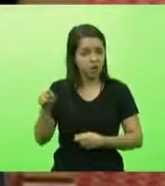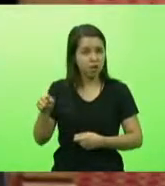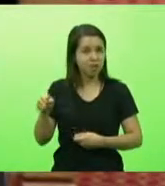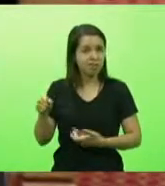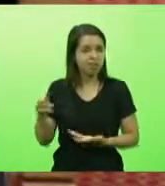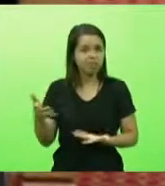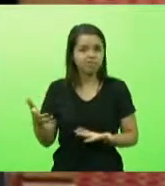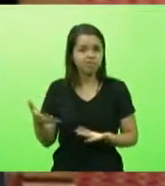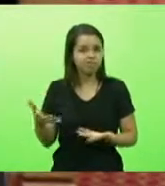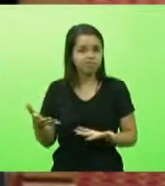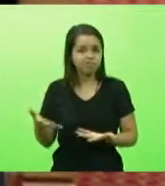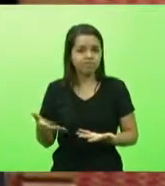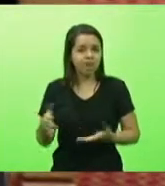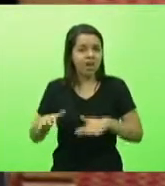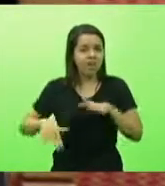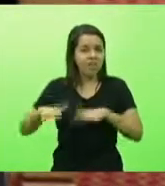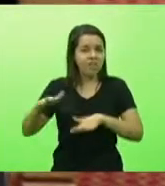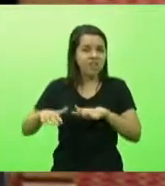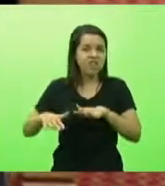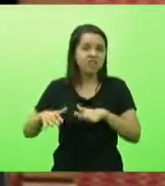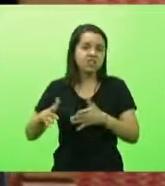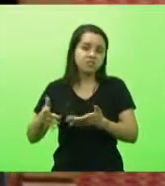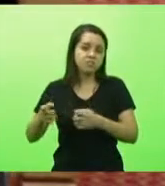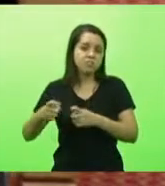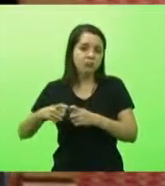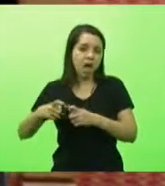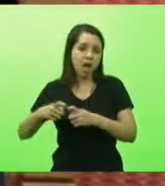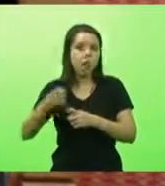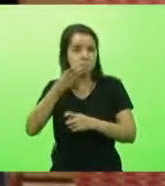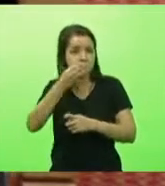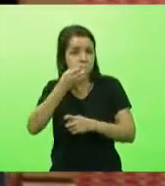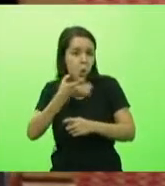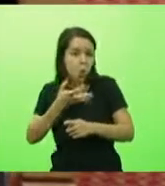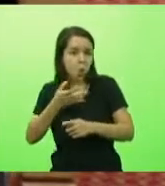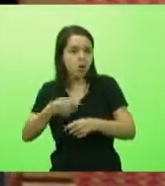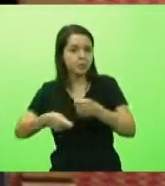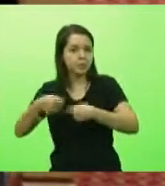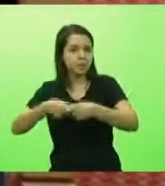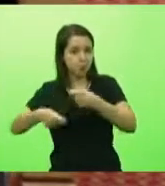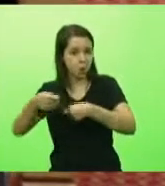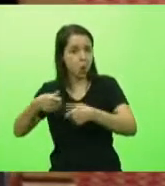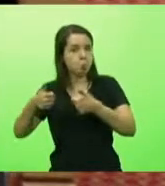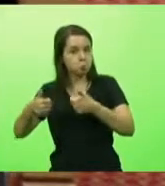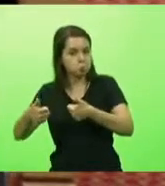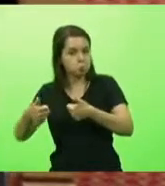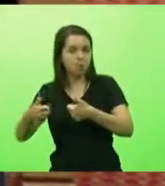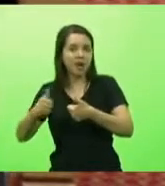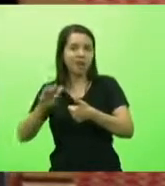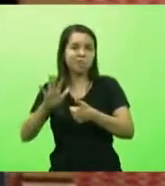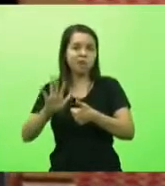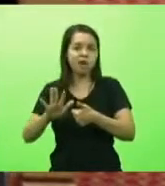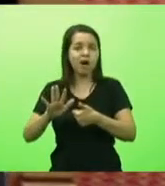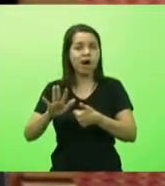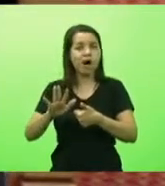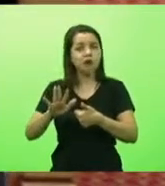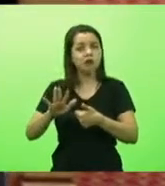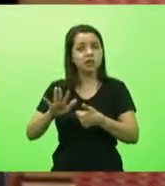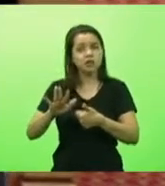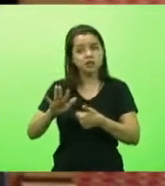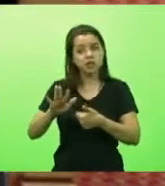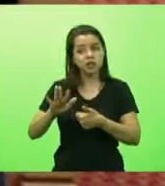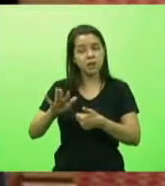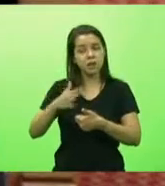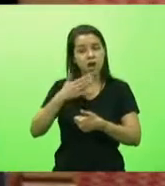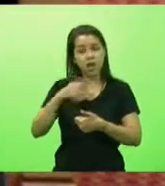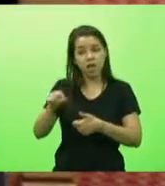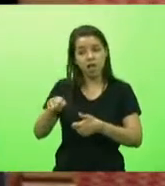às vezes, um médico é um bom administrador, mas talvez ele seja, sargento Lima, o melhor médico do